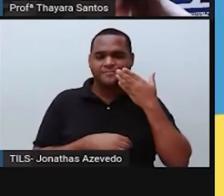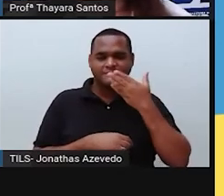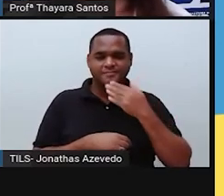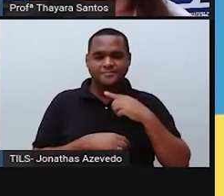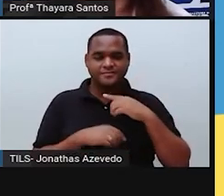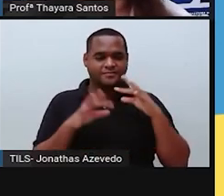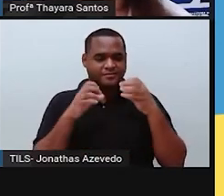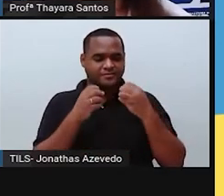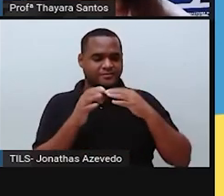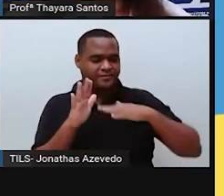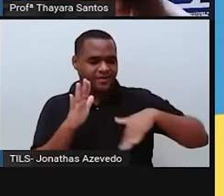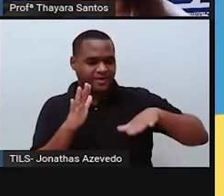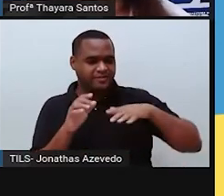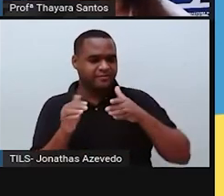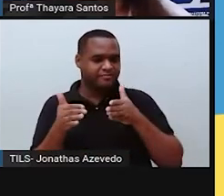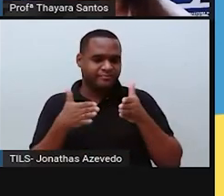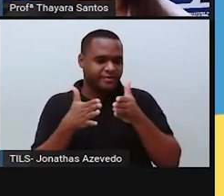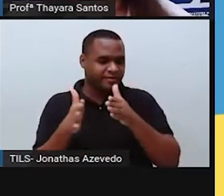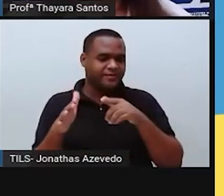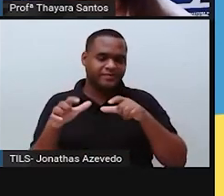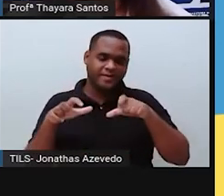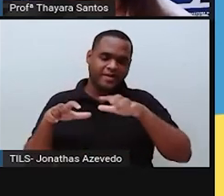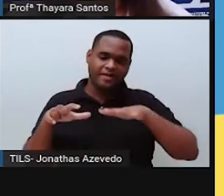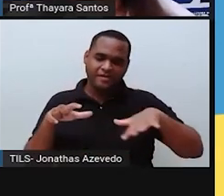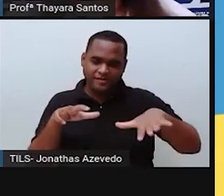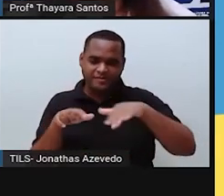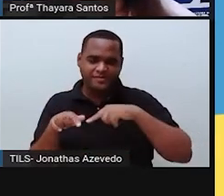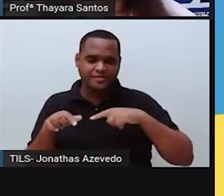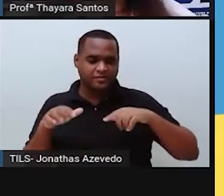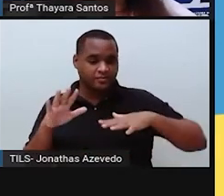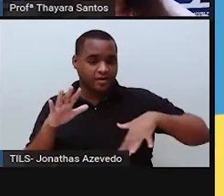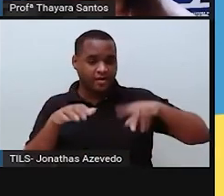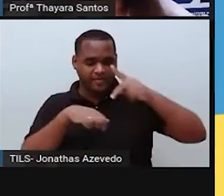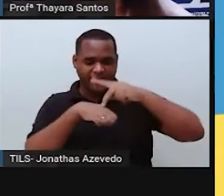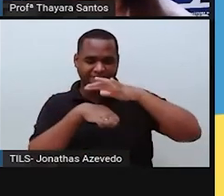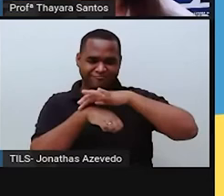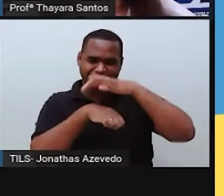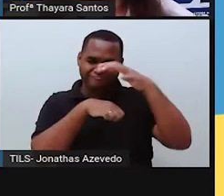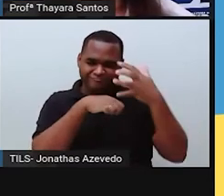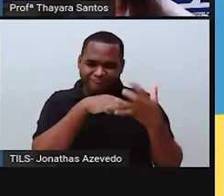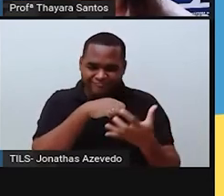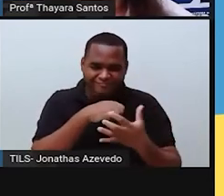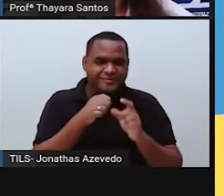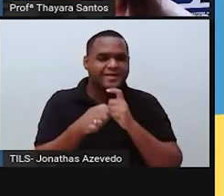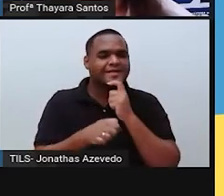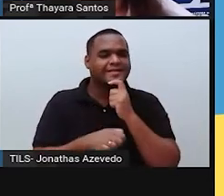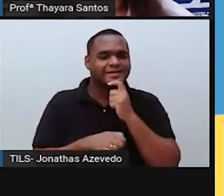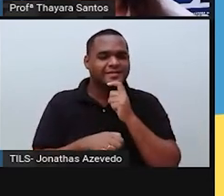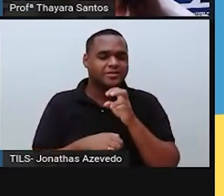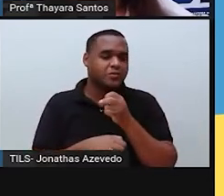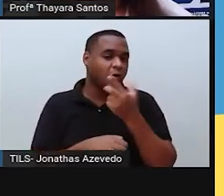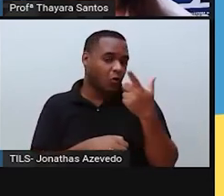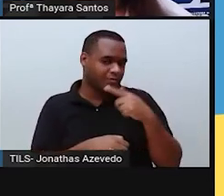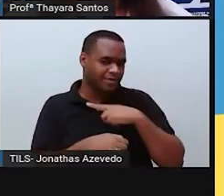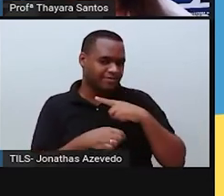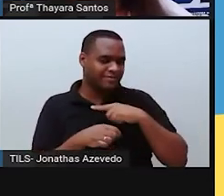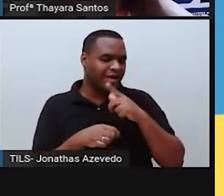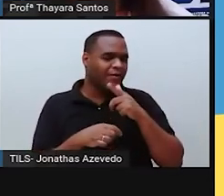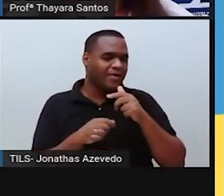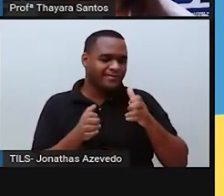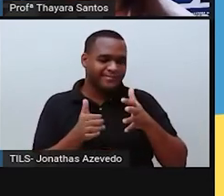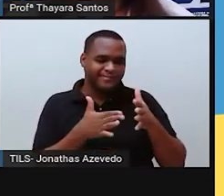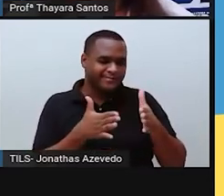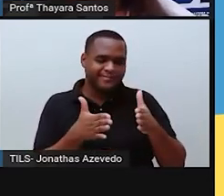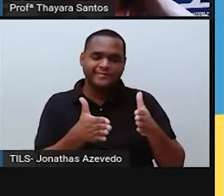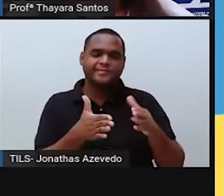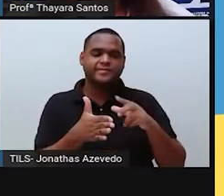tem os mares, os rios, os lagos, oceanos, as calotas polares, os lençóis freáticos, tudo isso